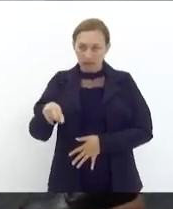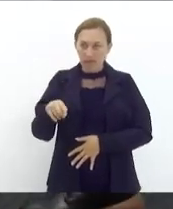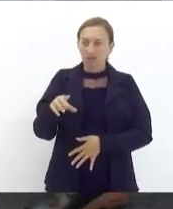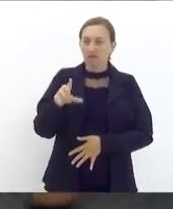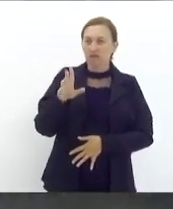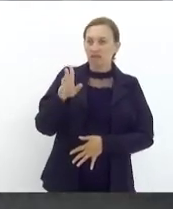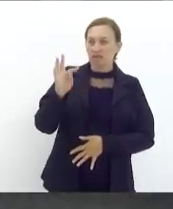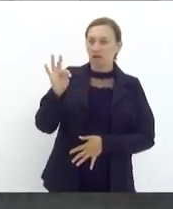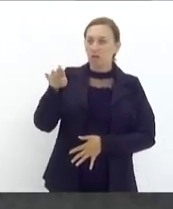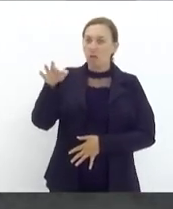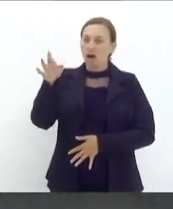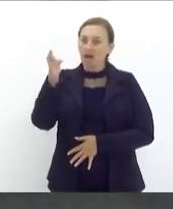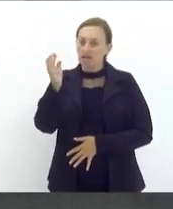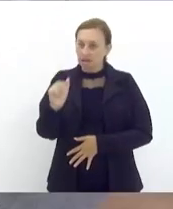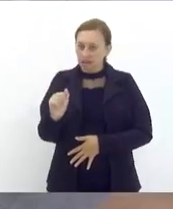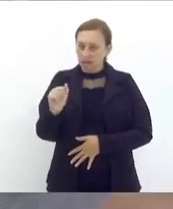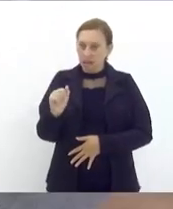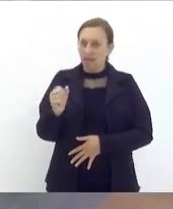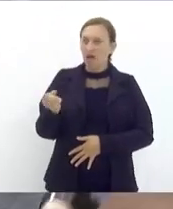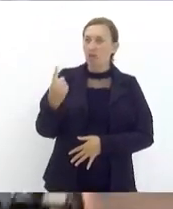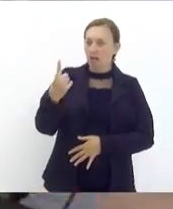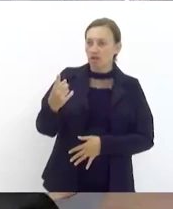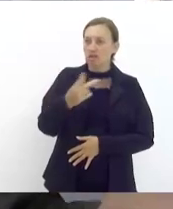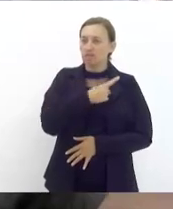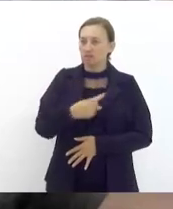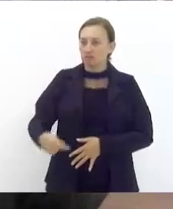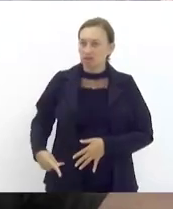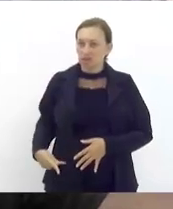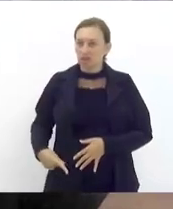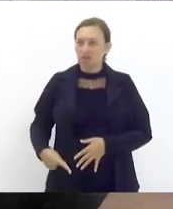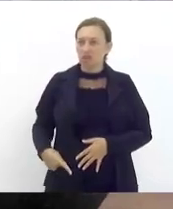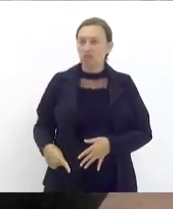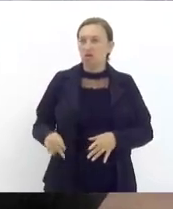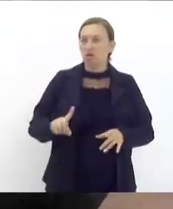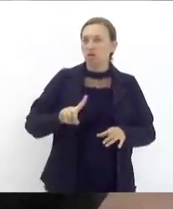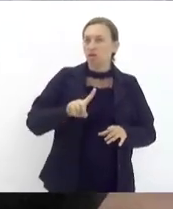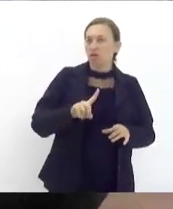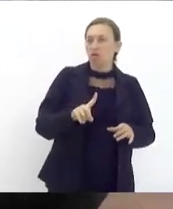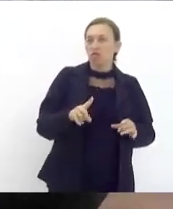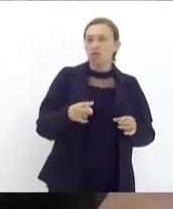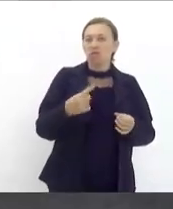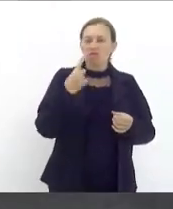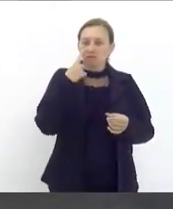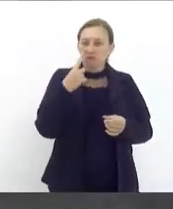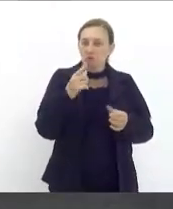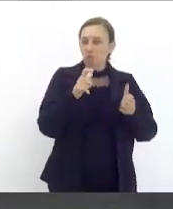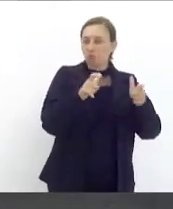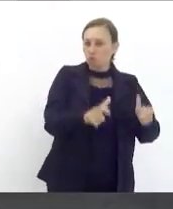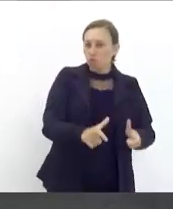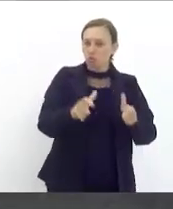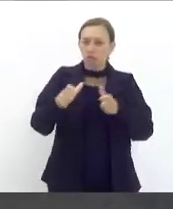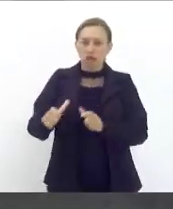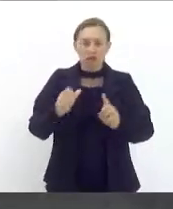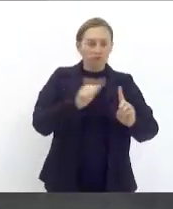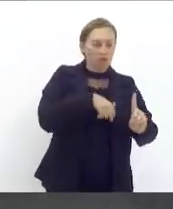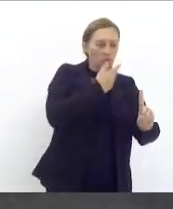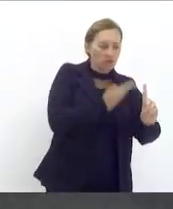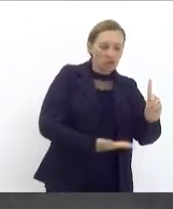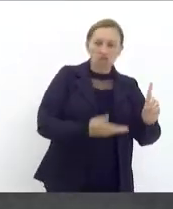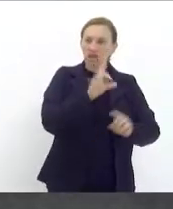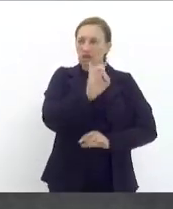ao ex-presidente e do estádio como um todo ao mestre Robson ou vice-versa. Mas, de modo a conciliar as duas homenagens e a chegar, mas